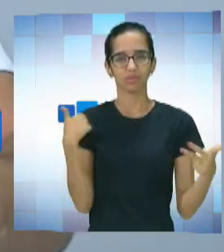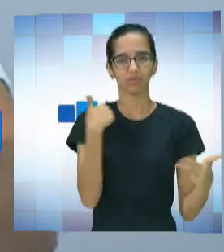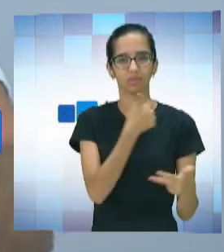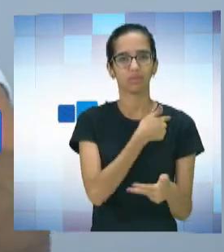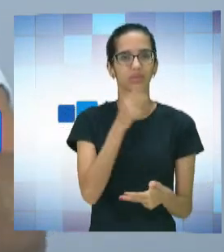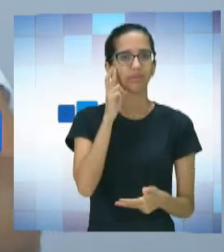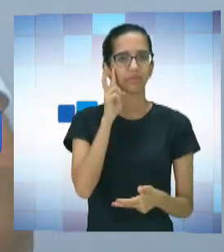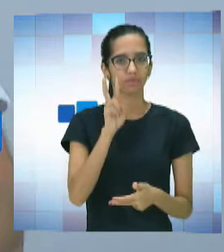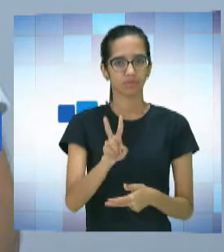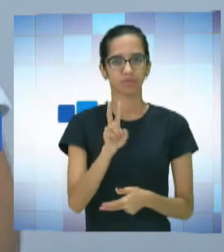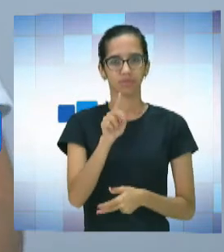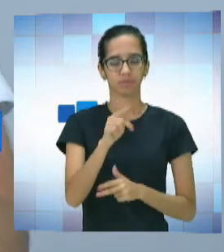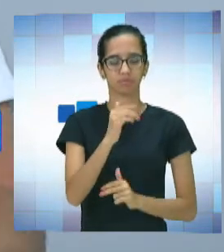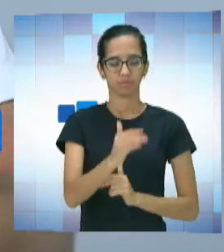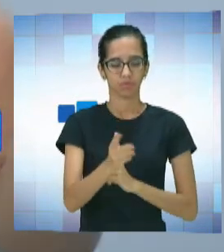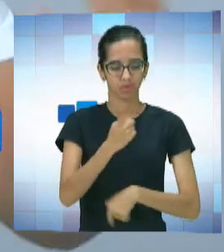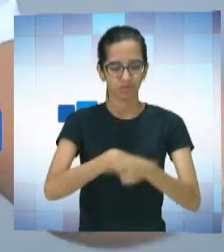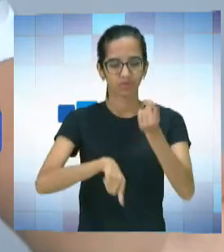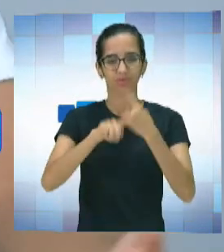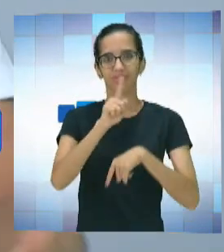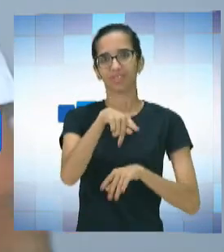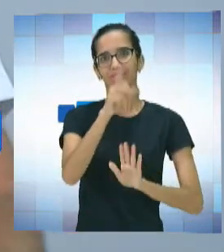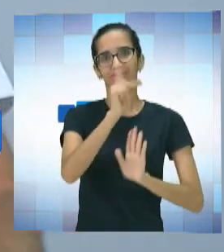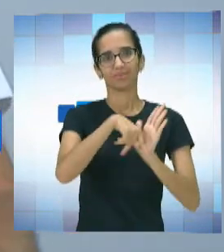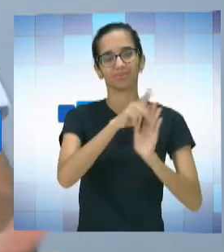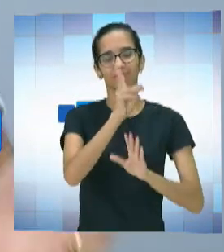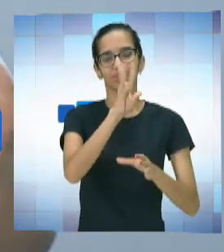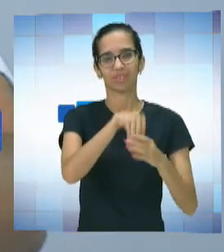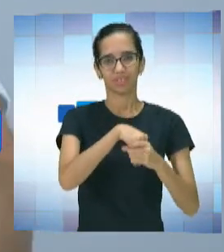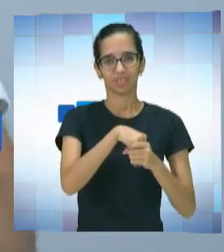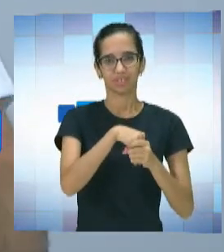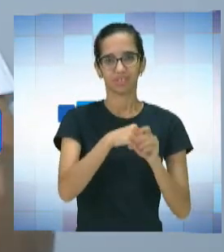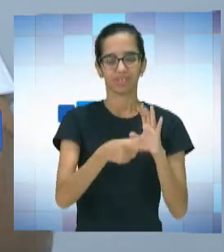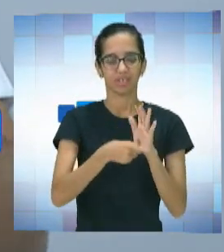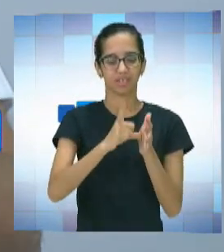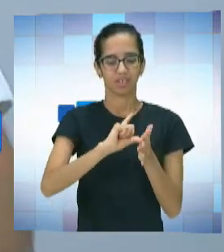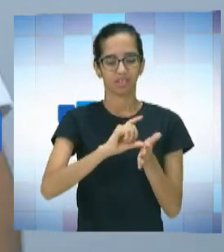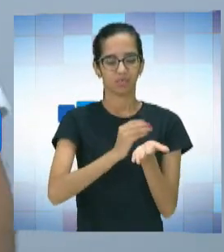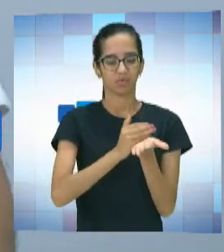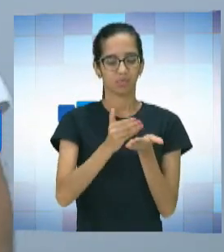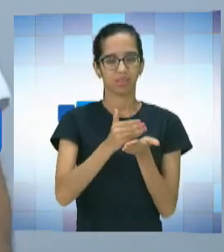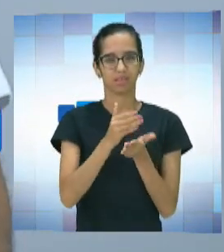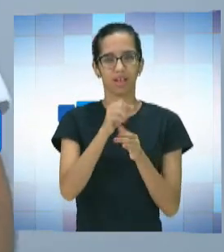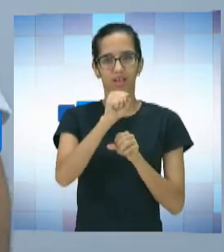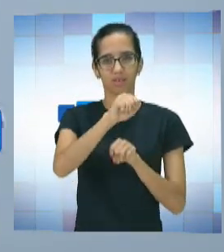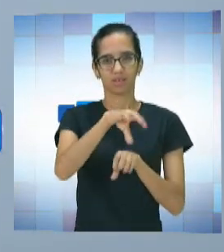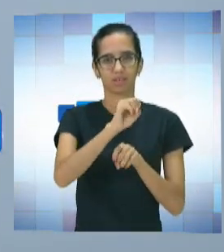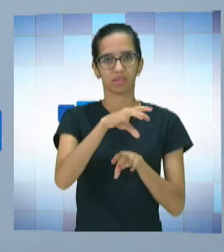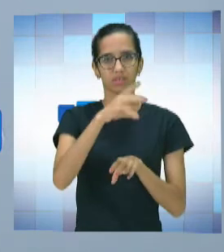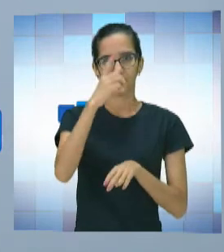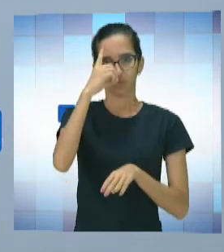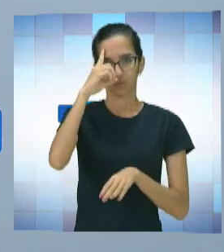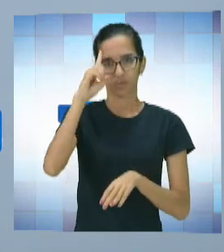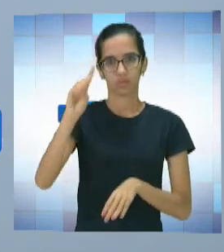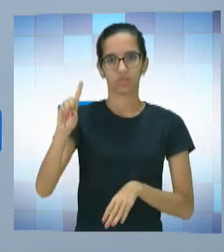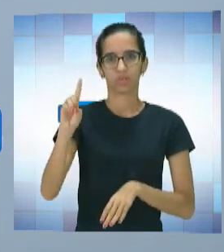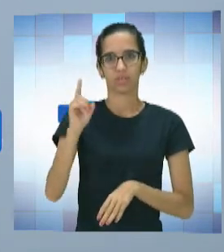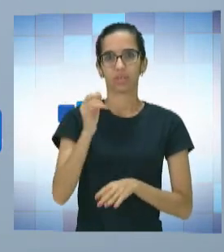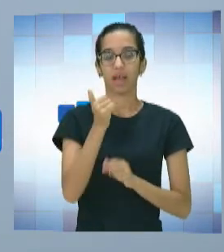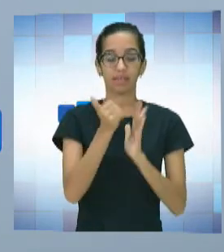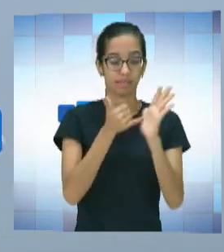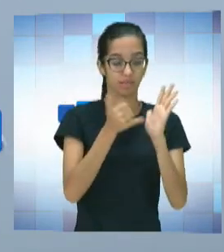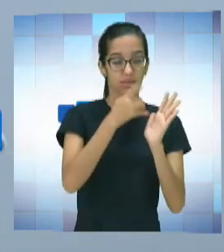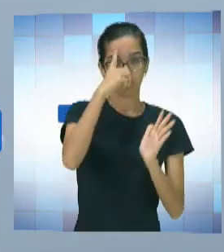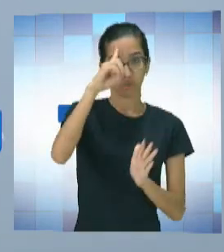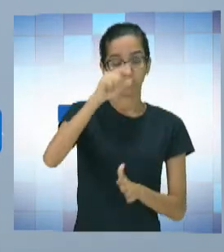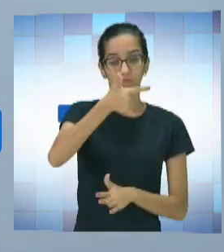superação lá dentro do projeto, né? E, antes de começar as aulas, que as aulas vão começar no dia 20... As inscrições são